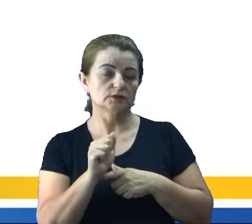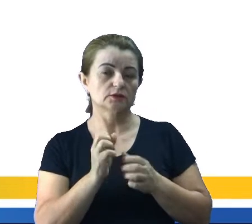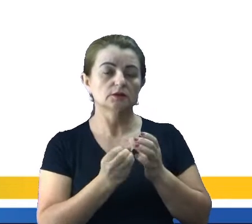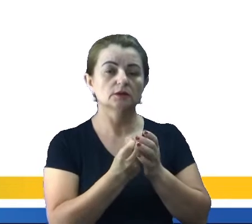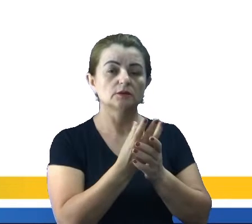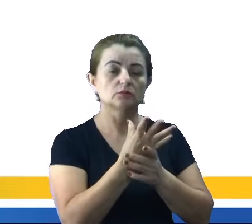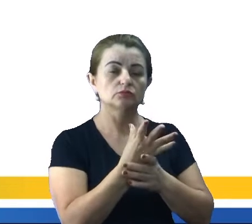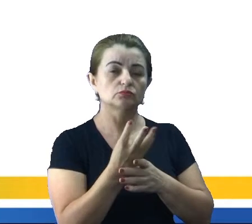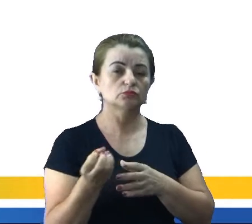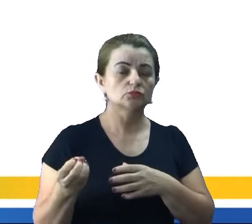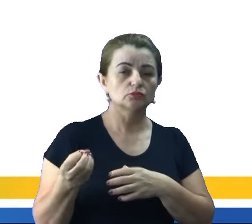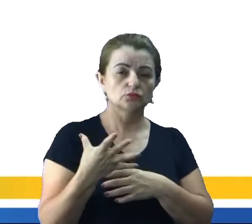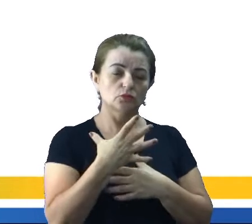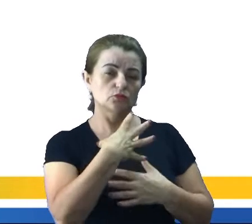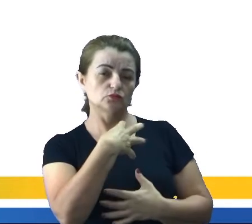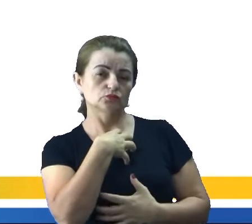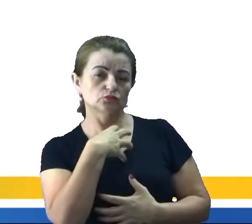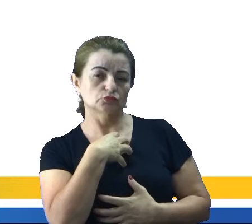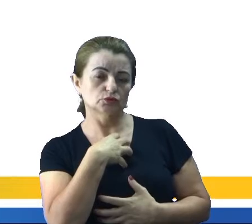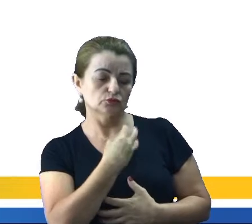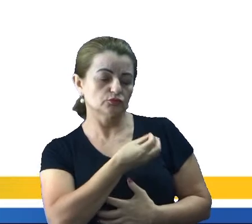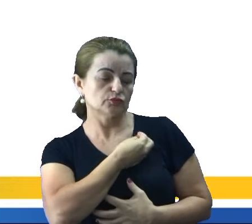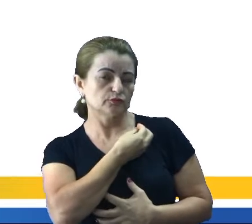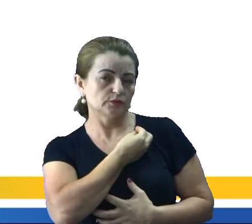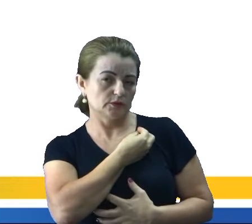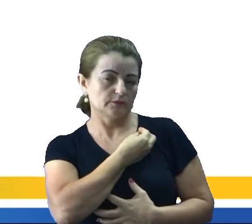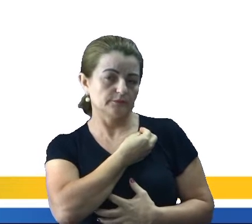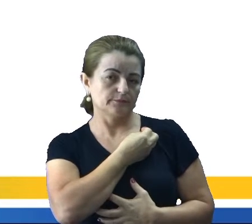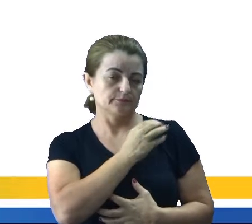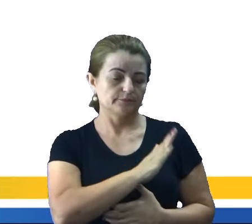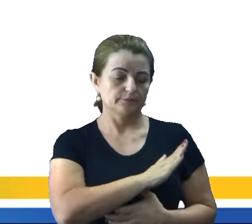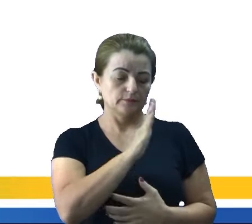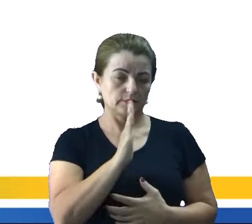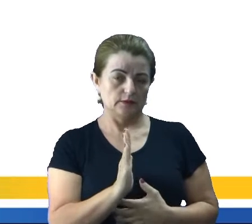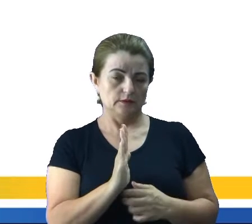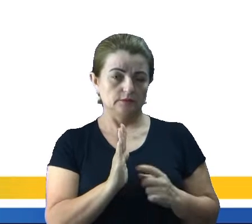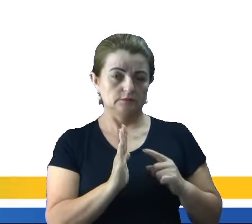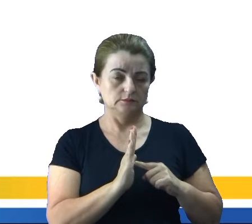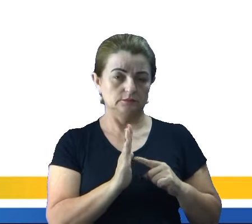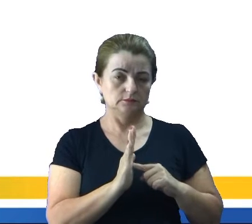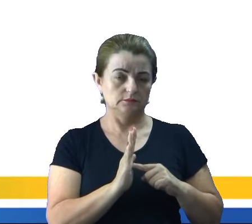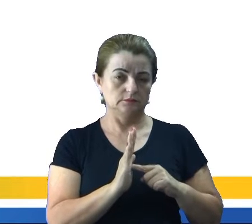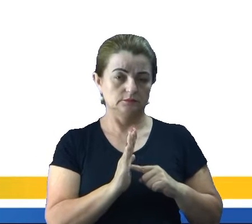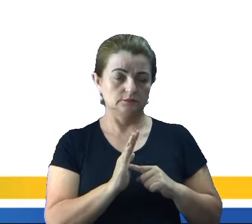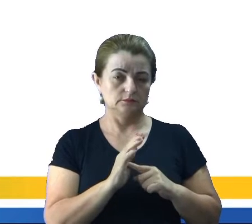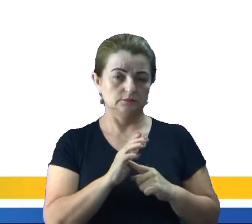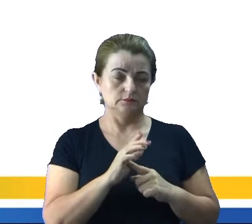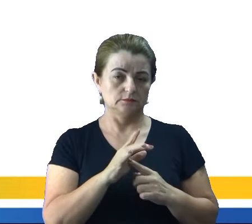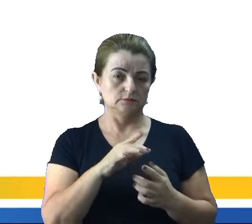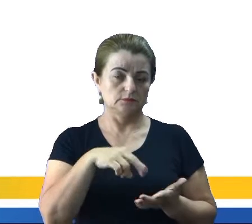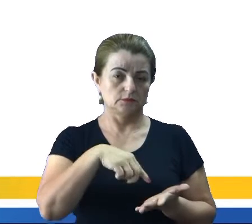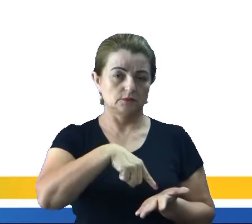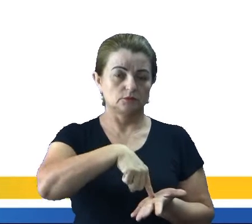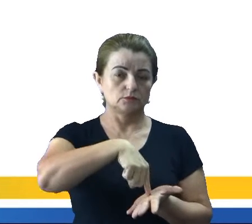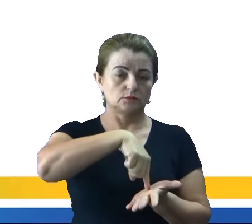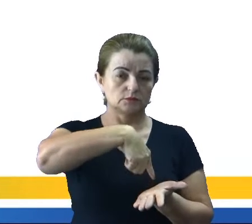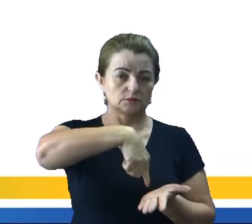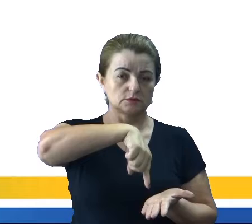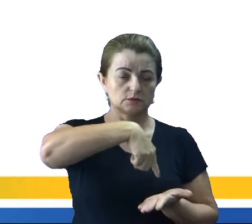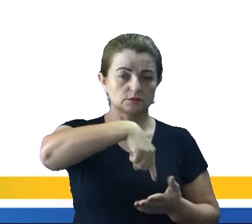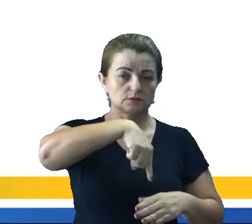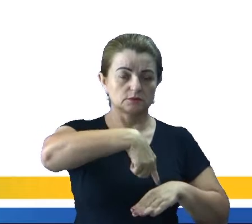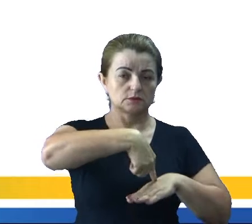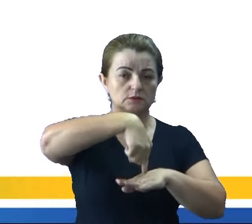novas formas de vida E ali, né, eles estão esquiando, estão descendo em direção